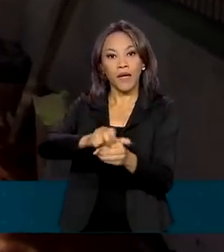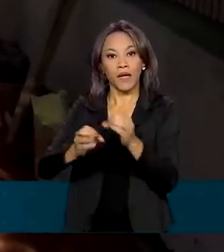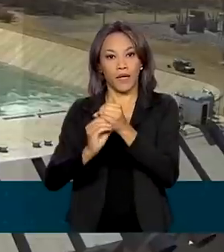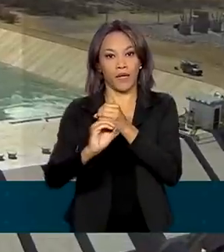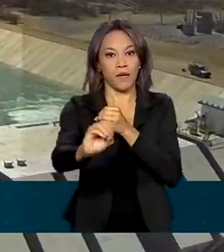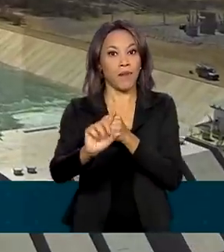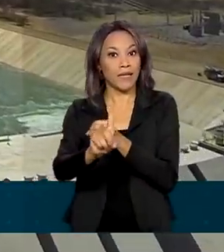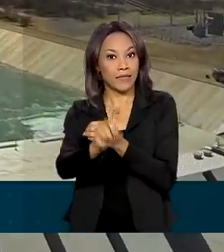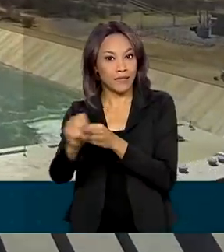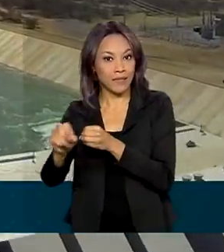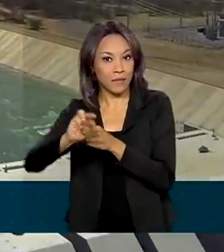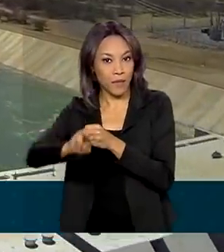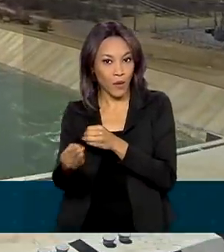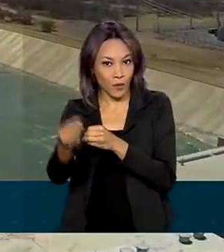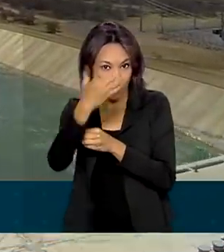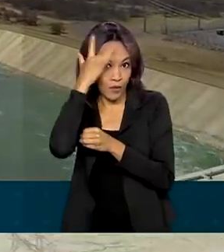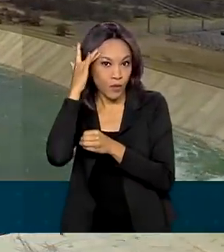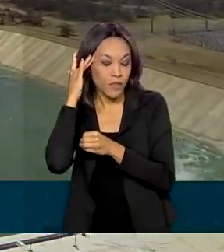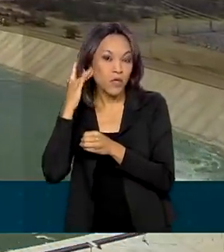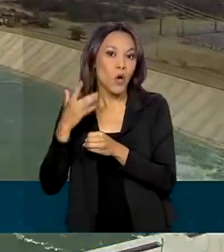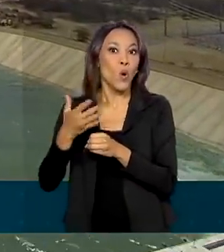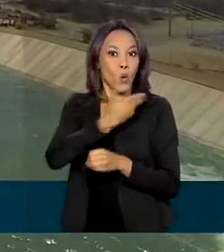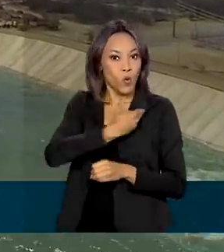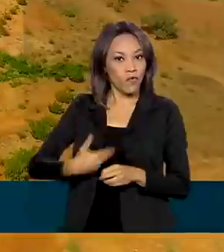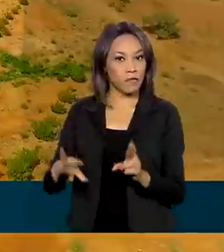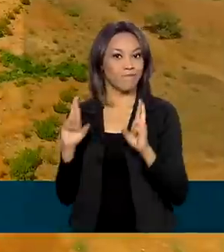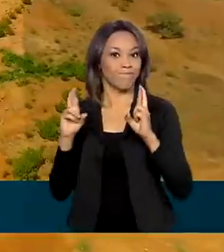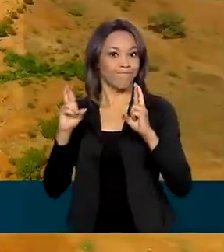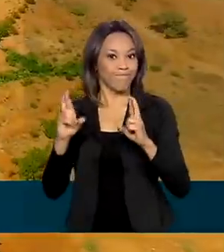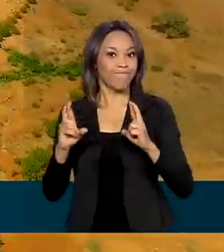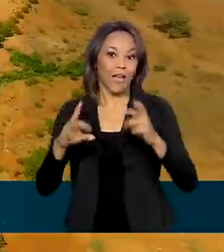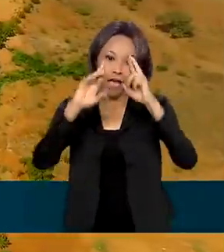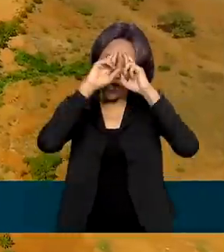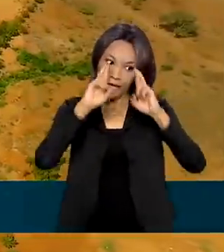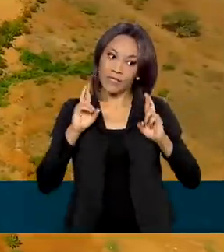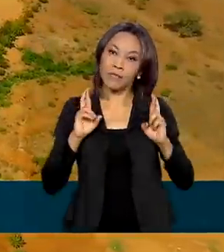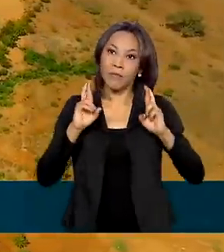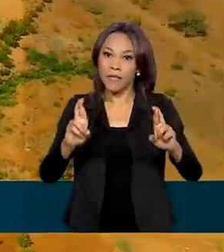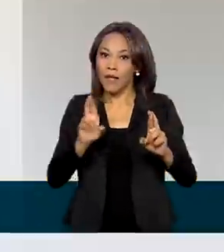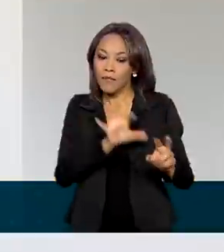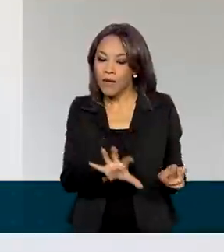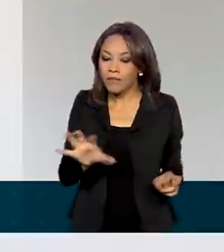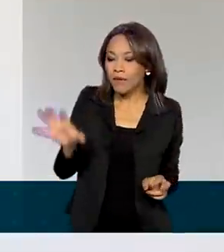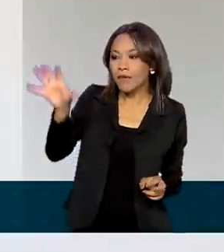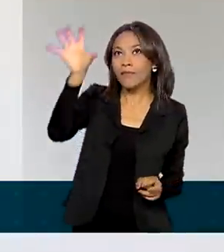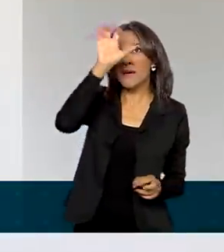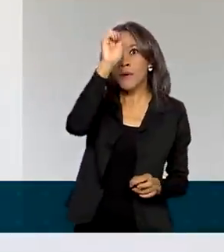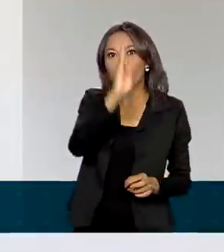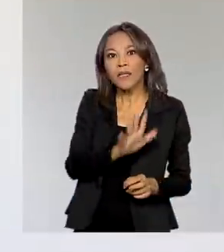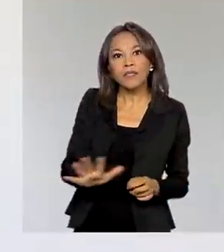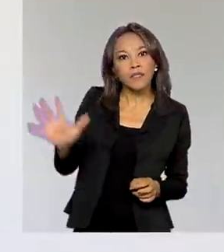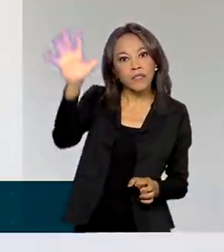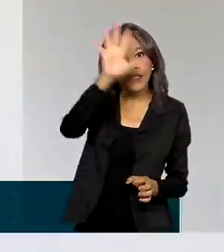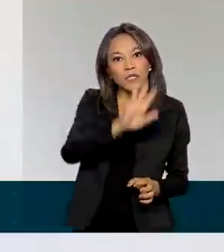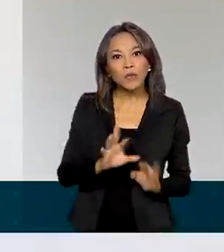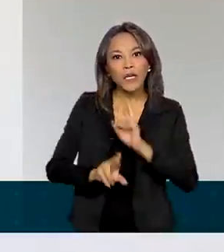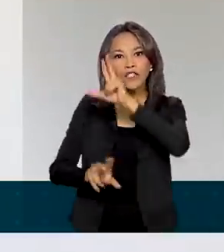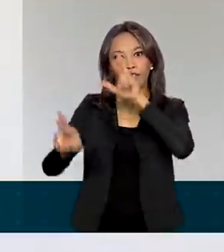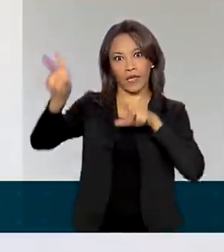pessoas, a aposta do governo é respeitar as diferenças regionais. O Brasil tem situações